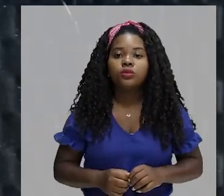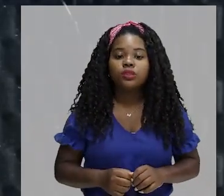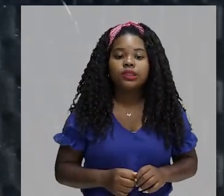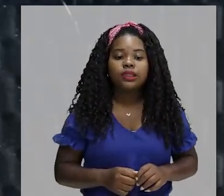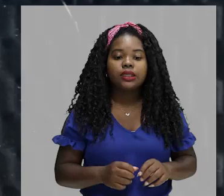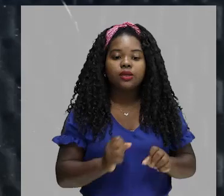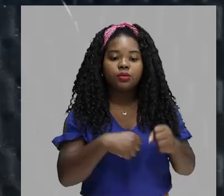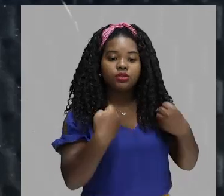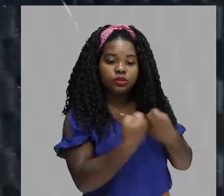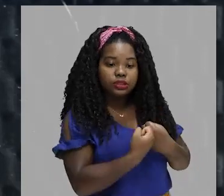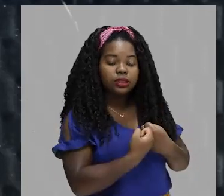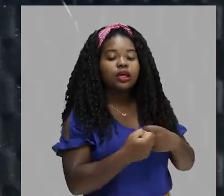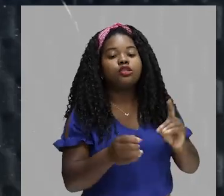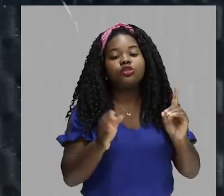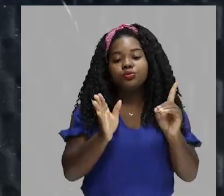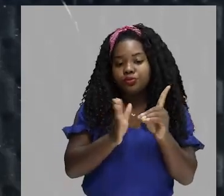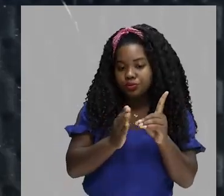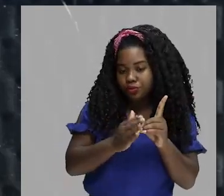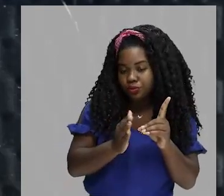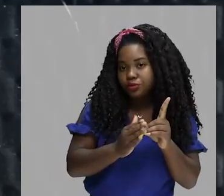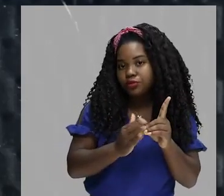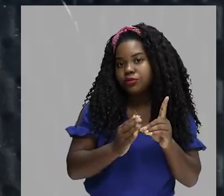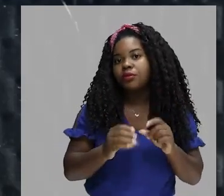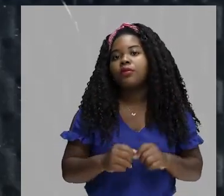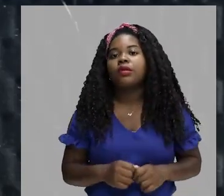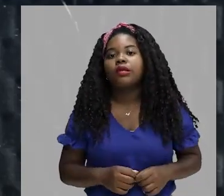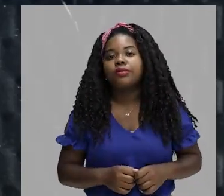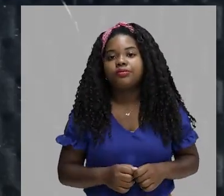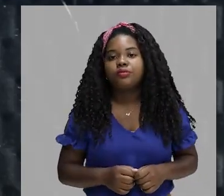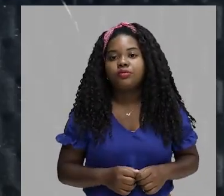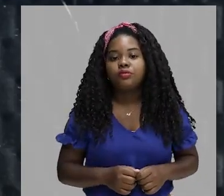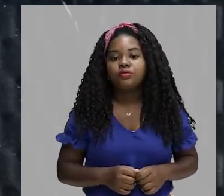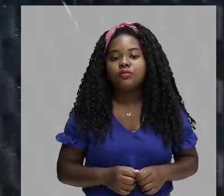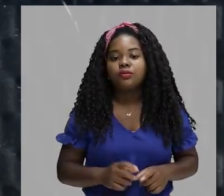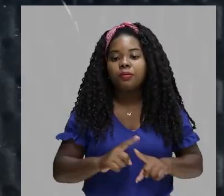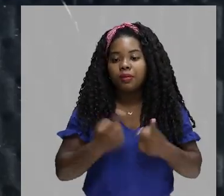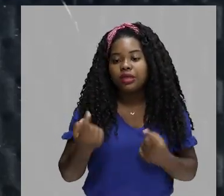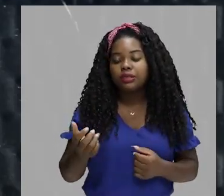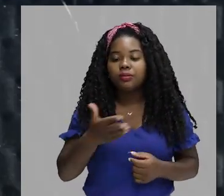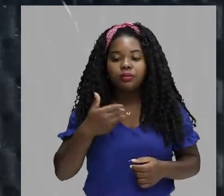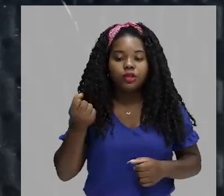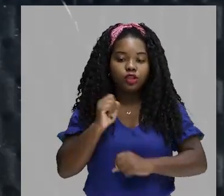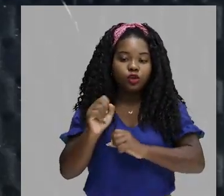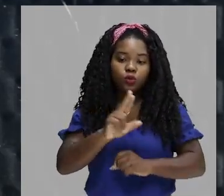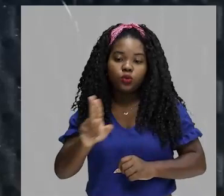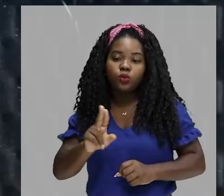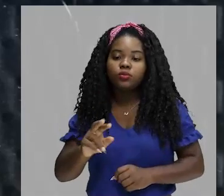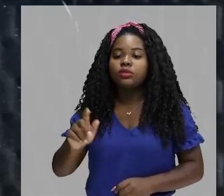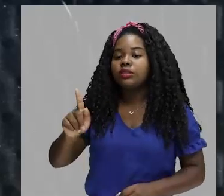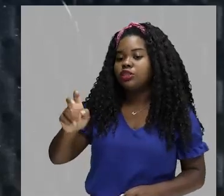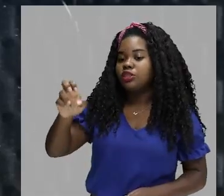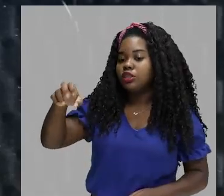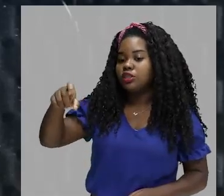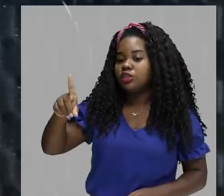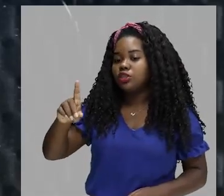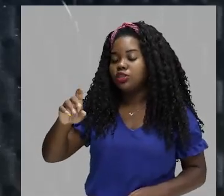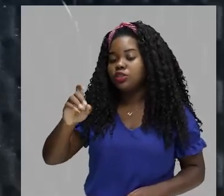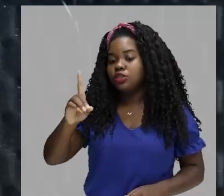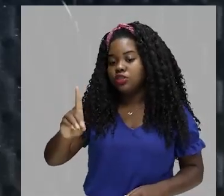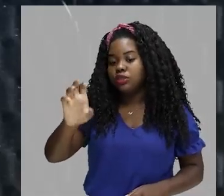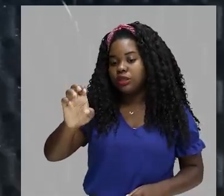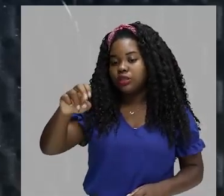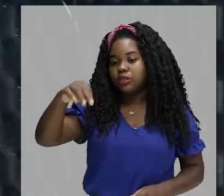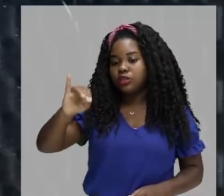indígena, mas que na verdade seria mais apropriado você utilizar o termo a sociedade dos gentios, a sociedade dos